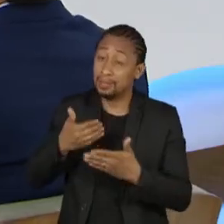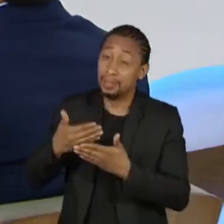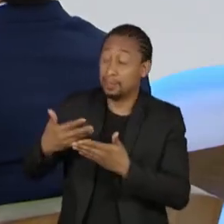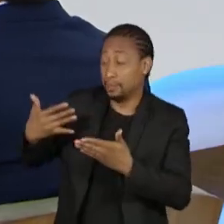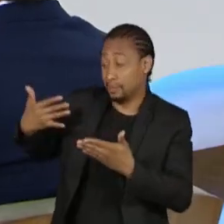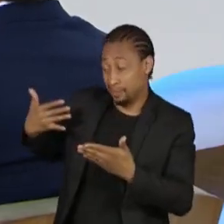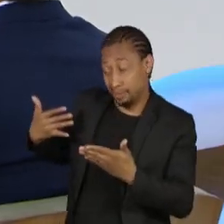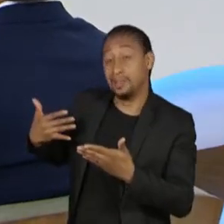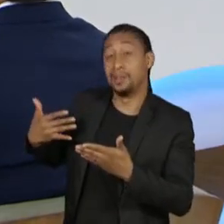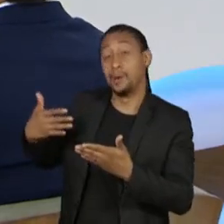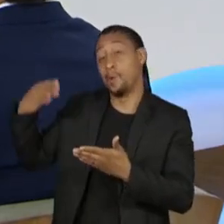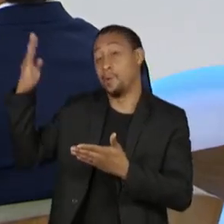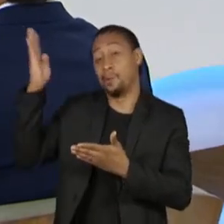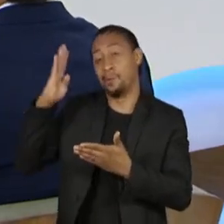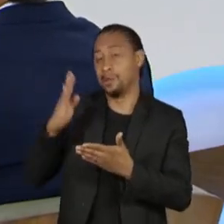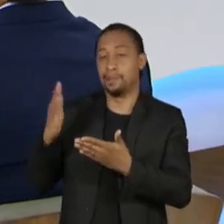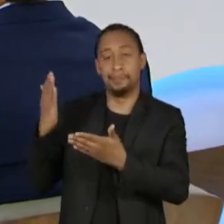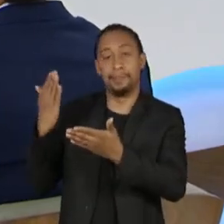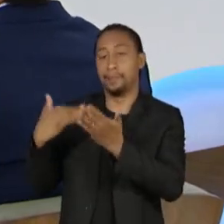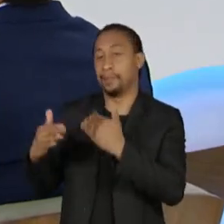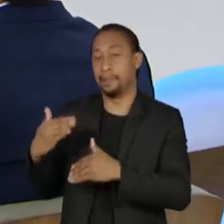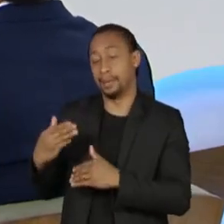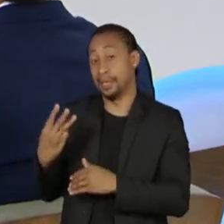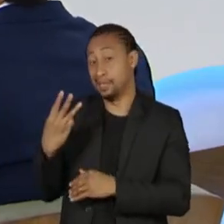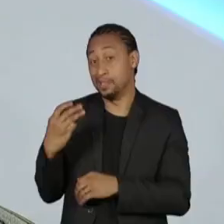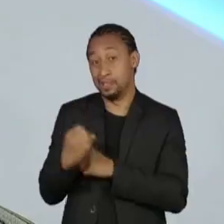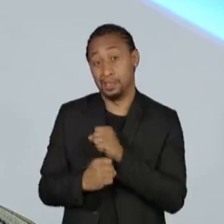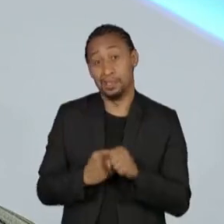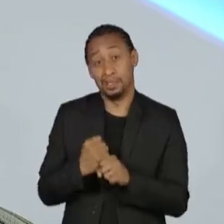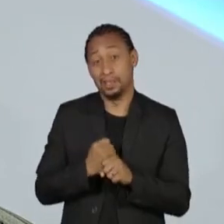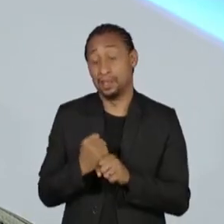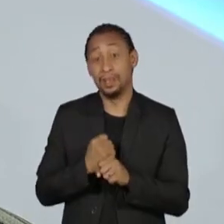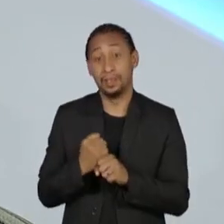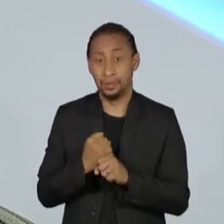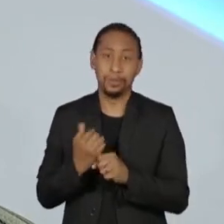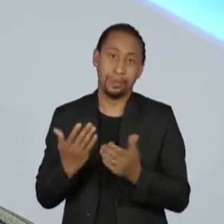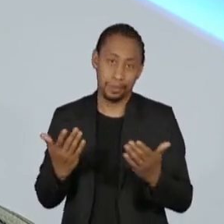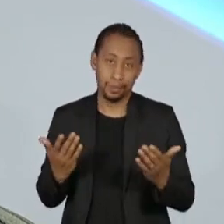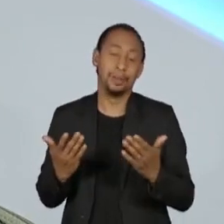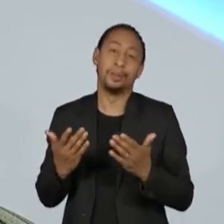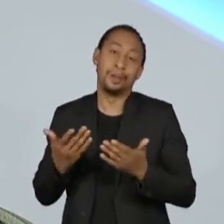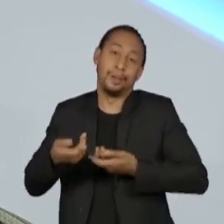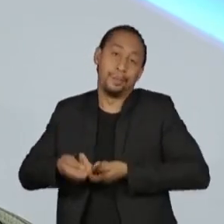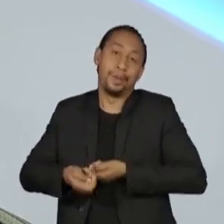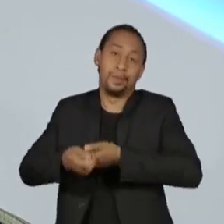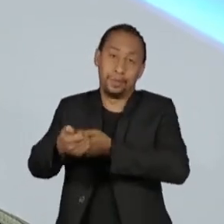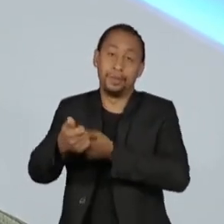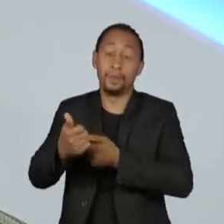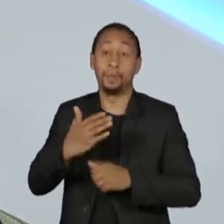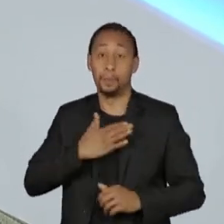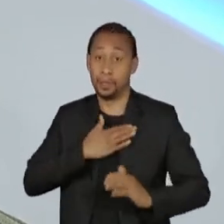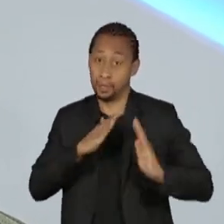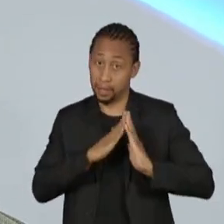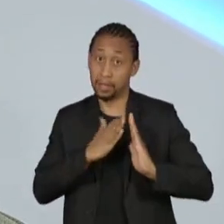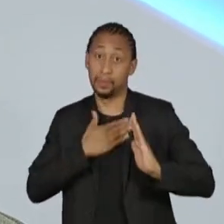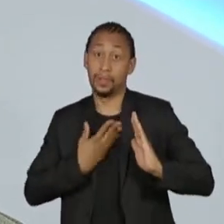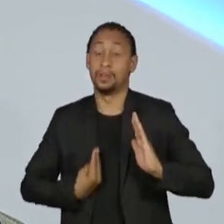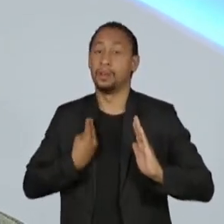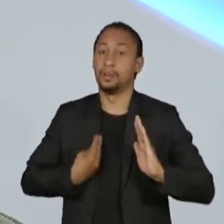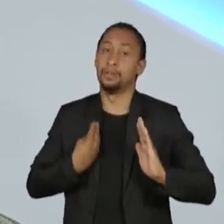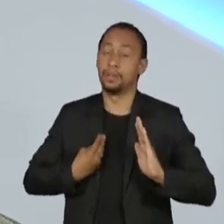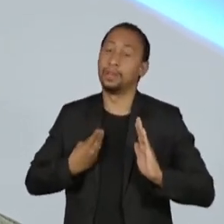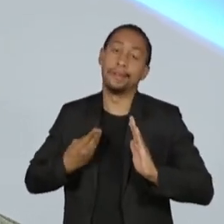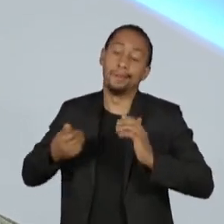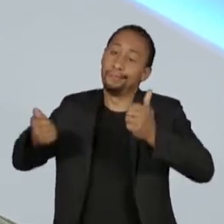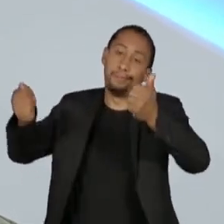nisso. Nós tivemos, nesses últimos três anos e meio, praticamente, o fim do faixa 1 do programa Minha Casa Minha Vida, que é o Casa Verde